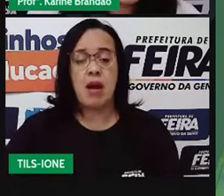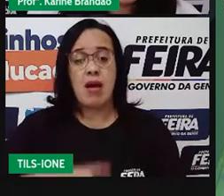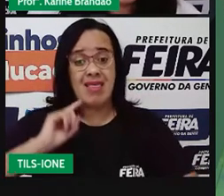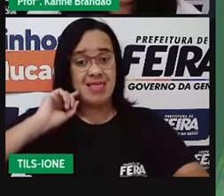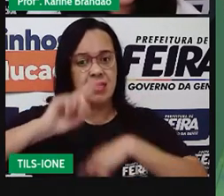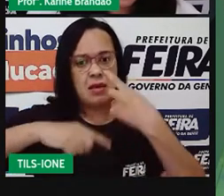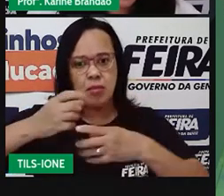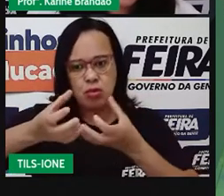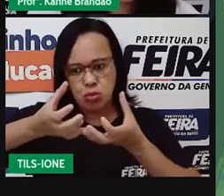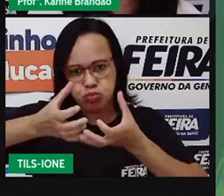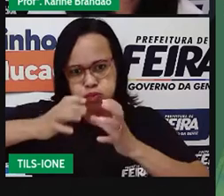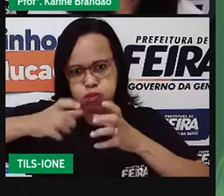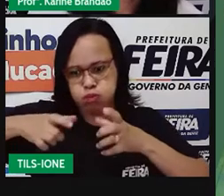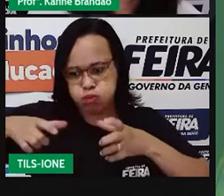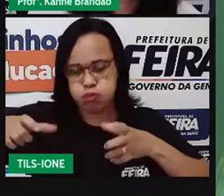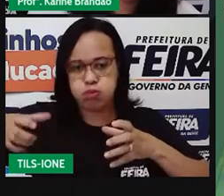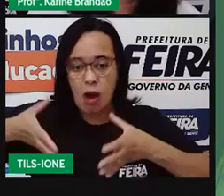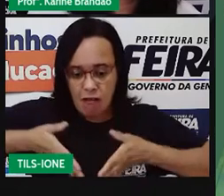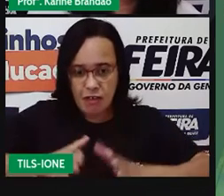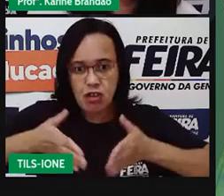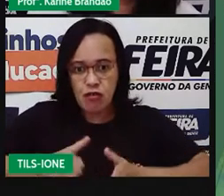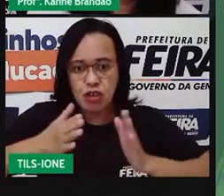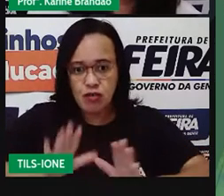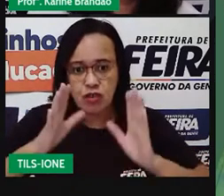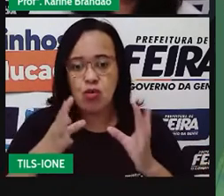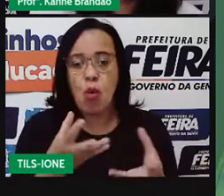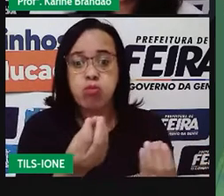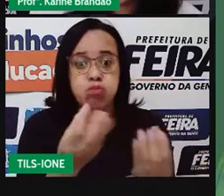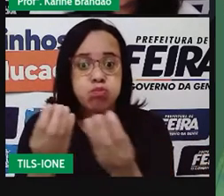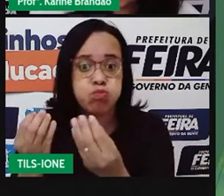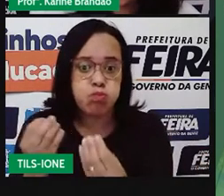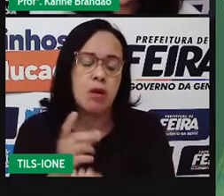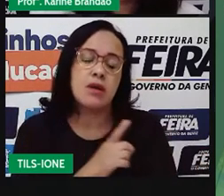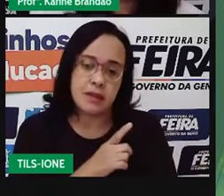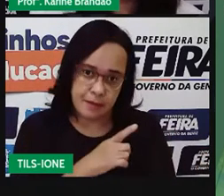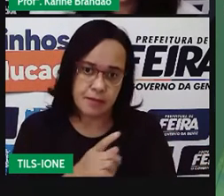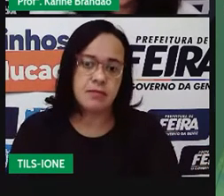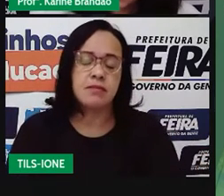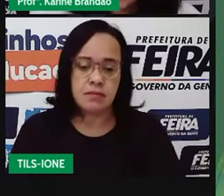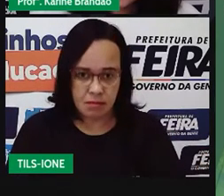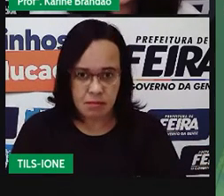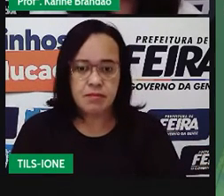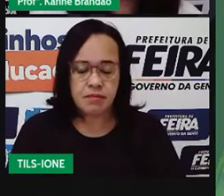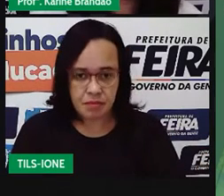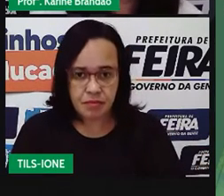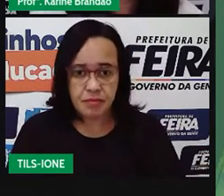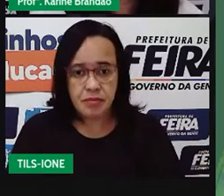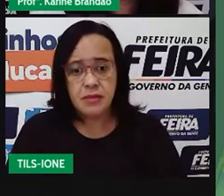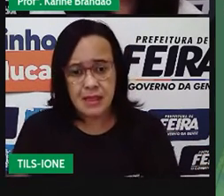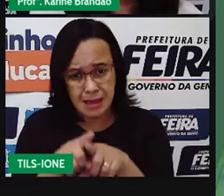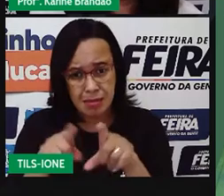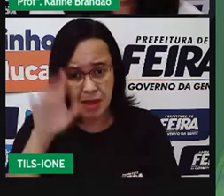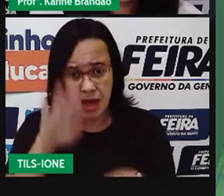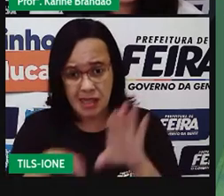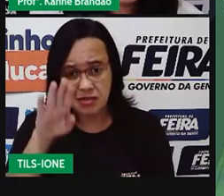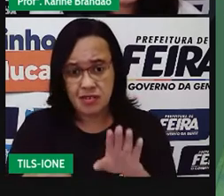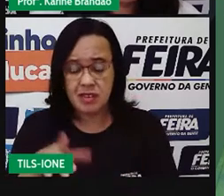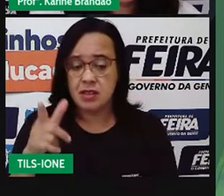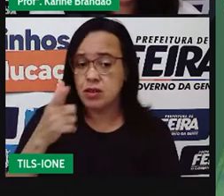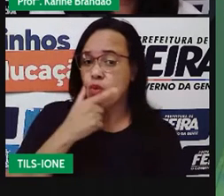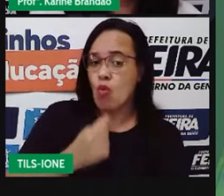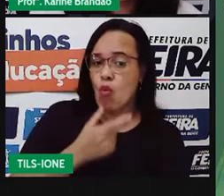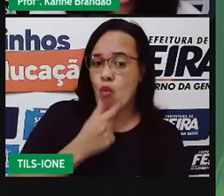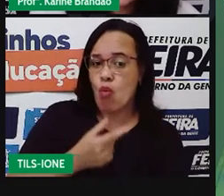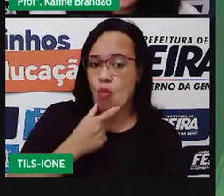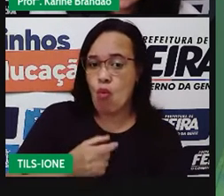exterminando os filhotes. Porque, assim, eles têm certeza que os próximos filhotes, né? Daquelas